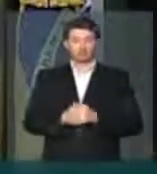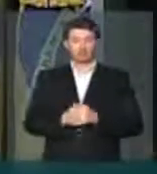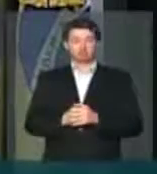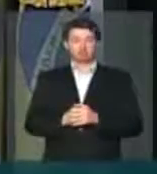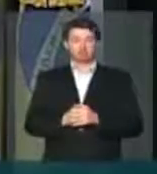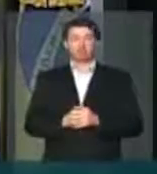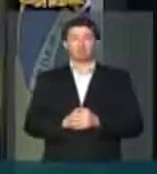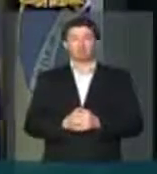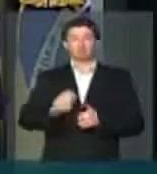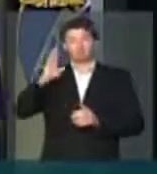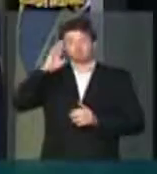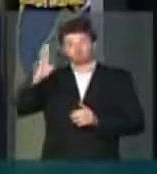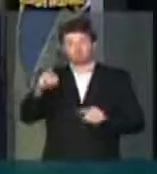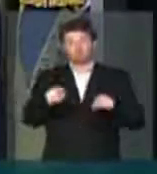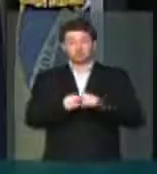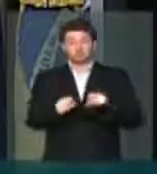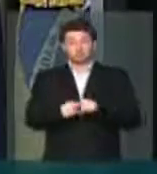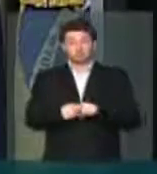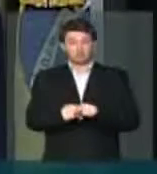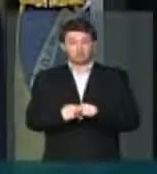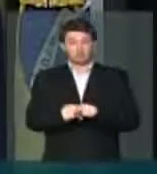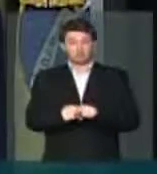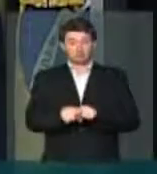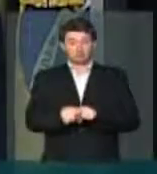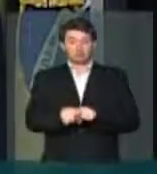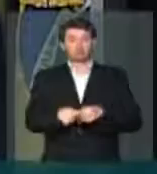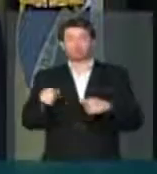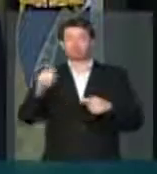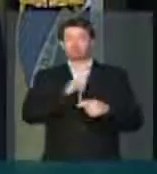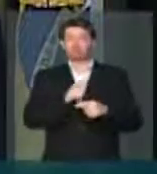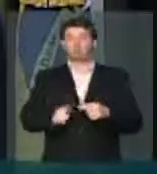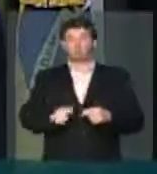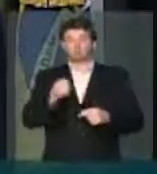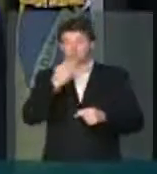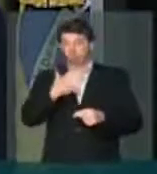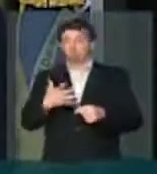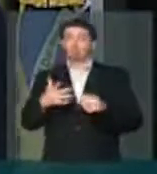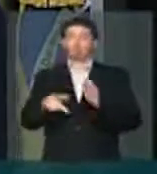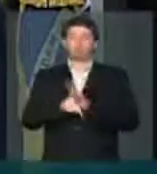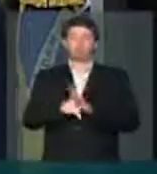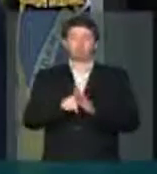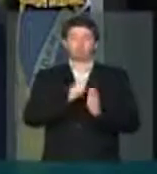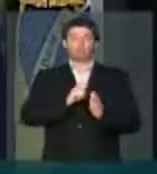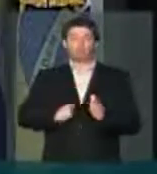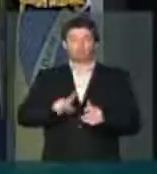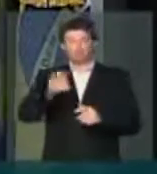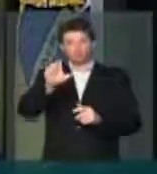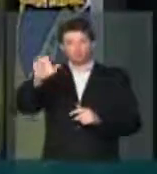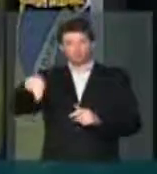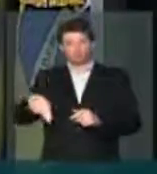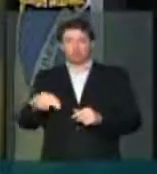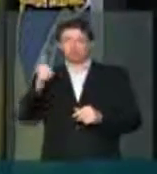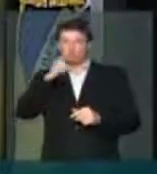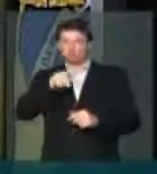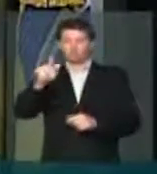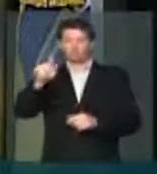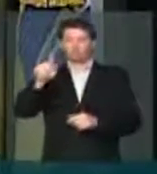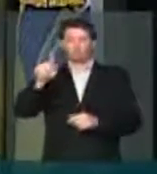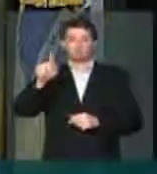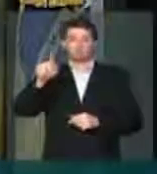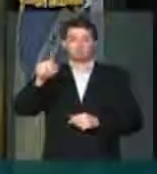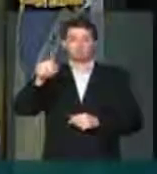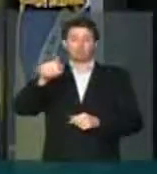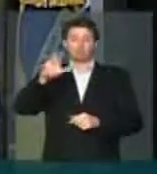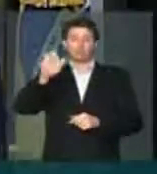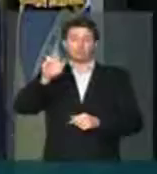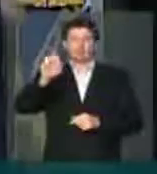e, acima de tudo, o prestígio do governador Welton Dias de conseguir da ministra Carmem Lúcia e do ministro